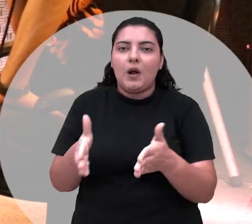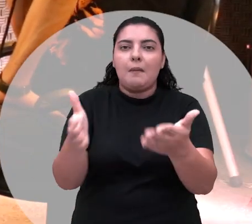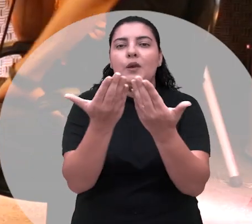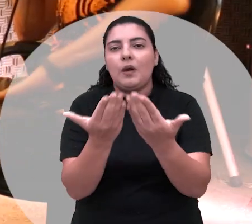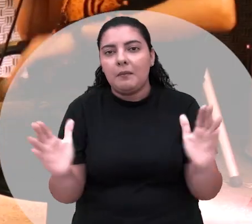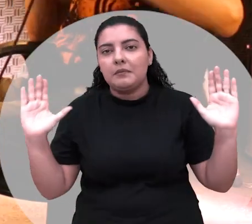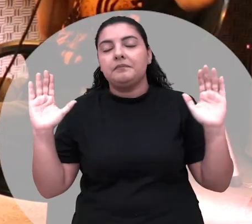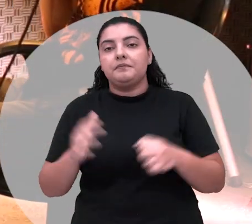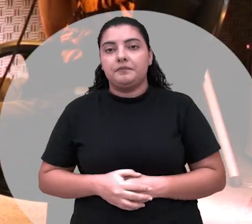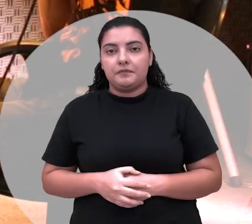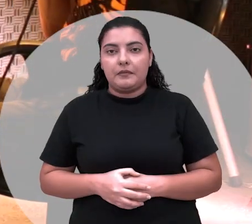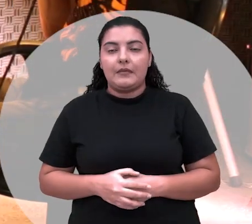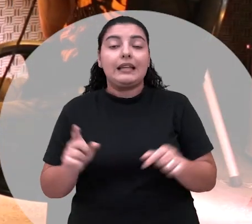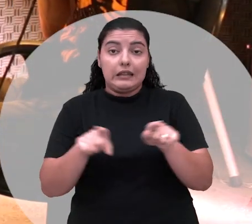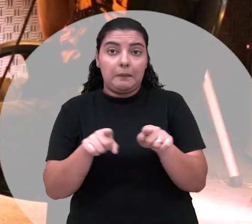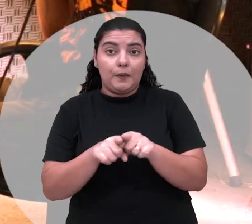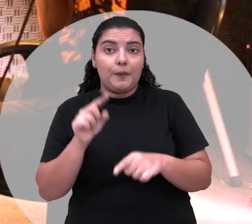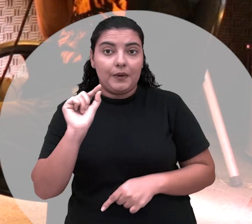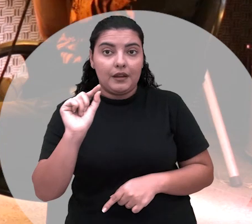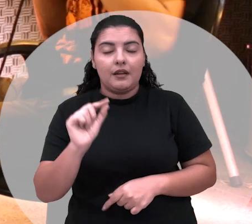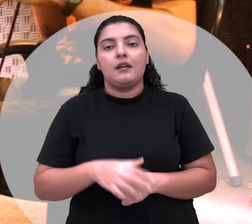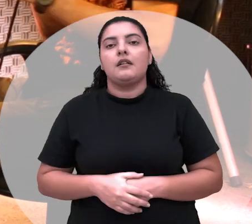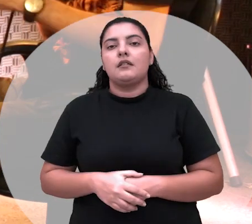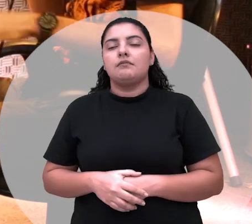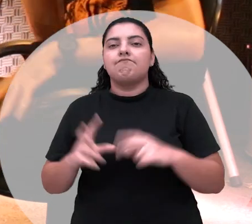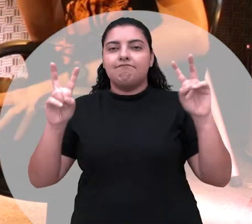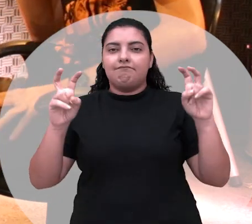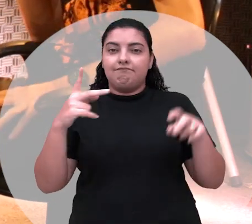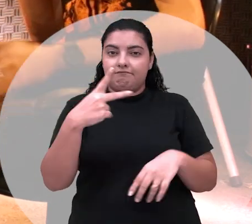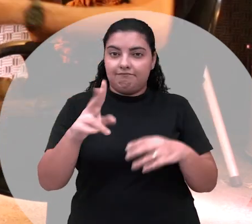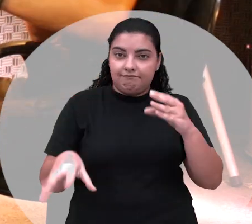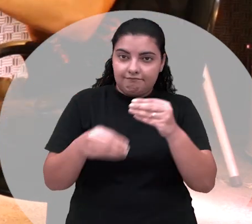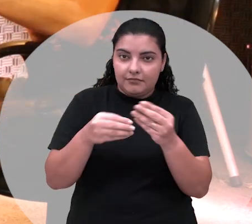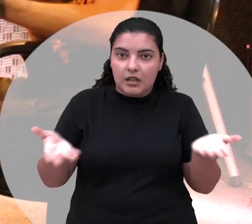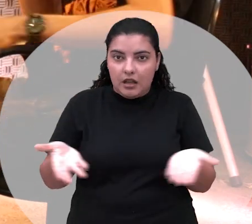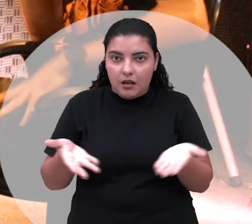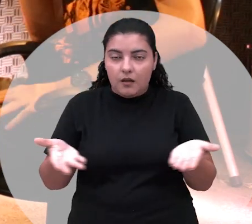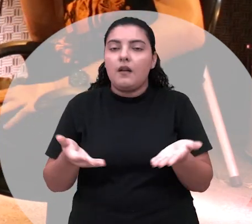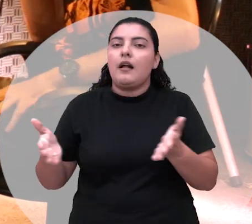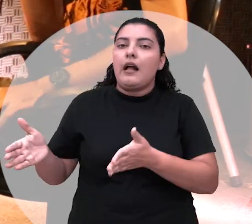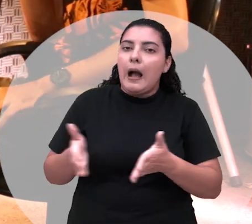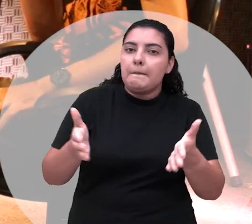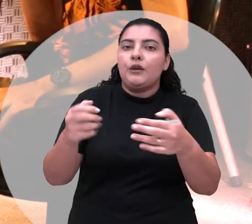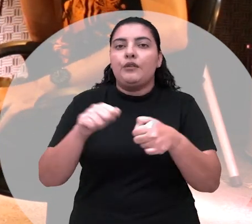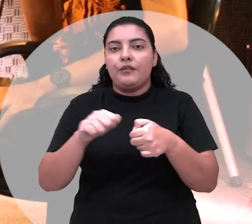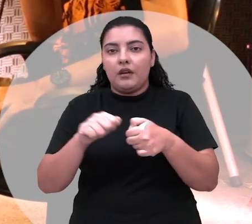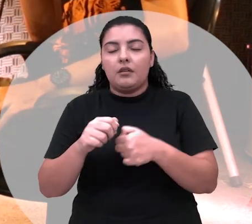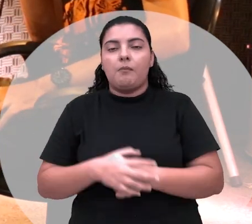caminho mas já queria assim também já só pegando esse gancho desses caminhatulos que a senhora fez